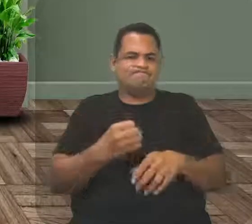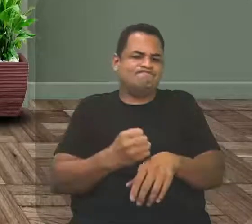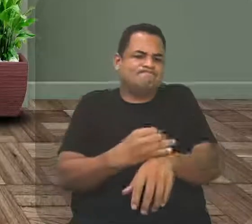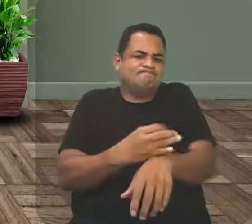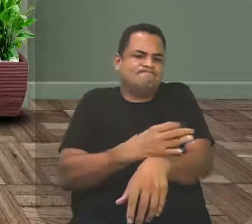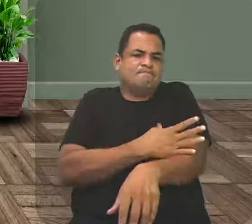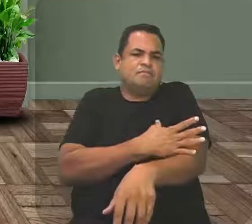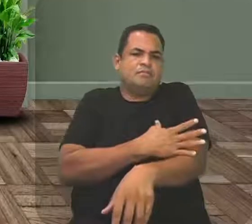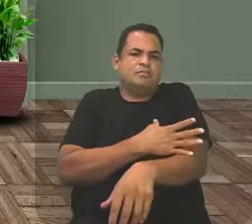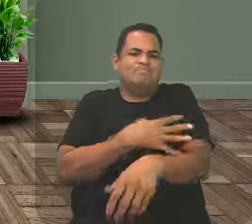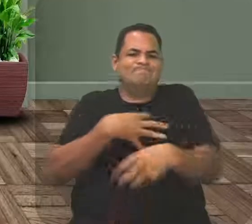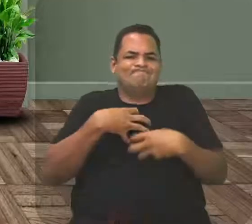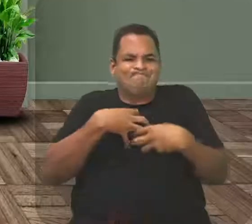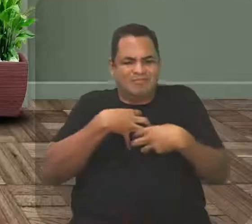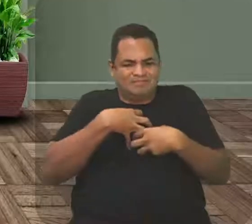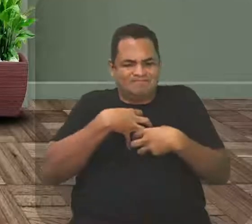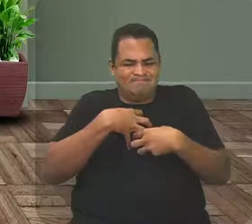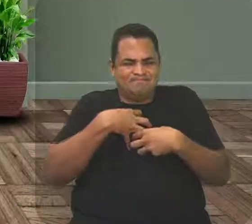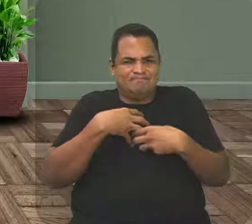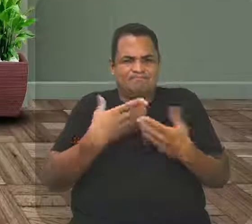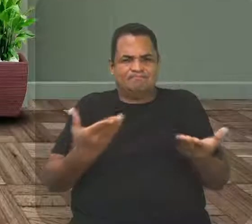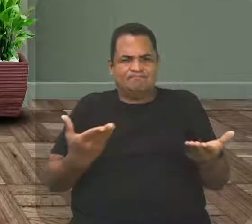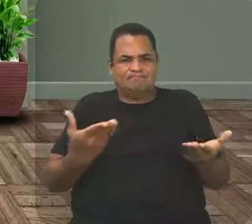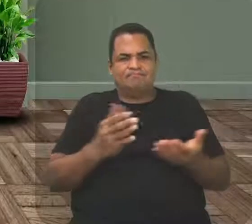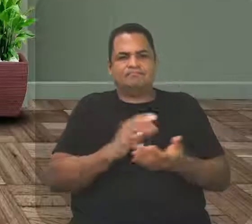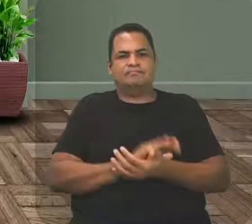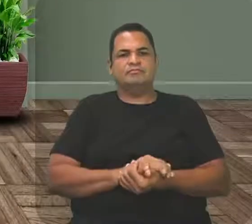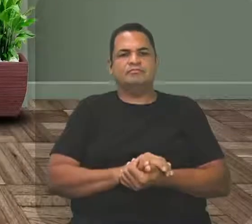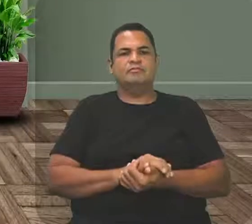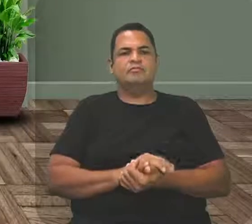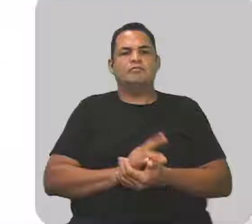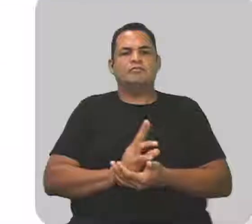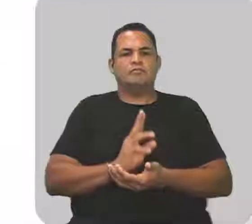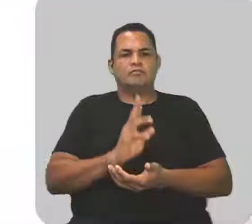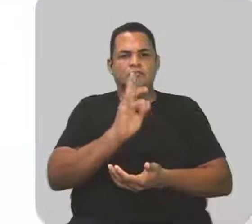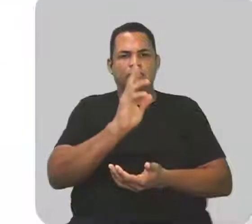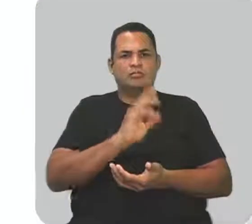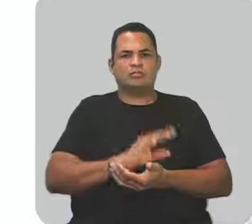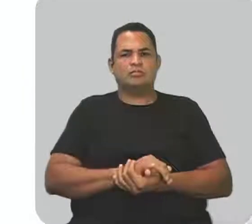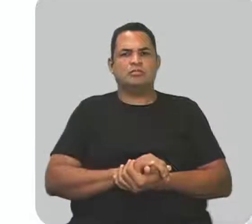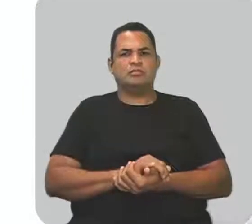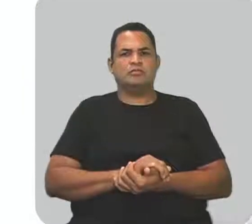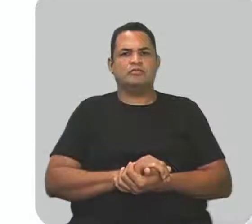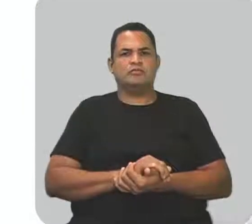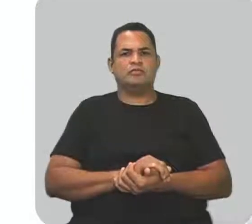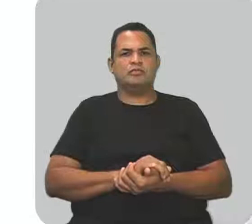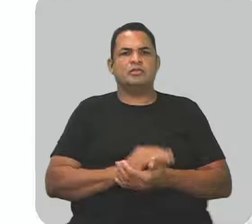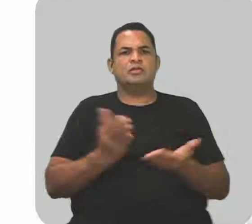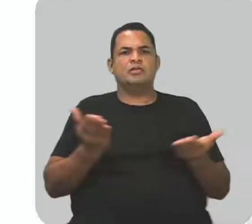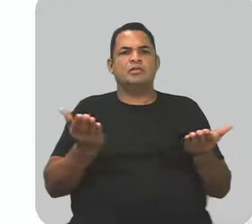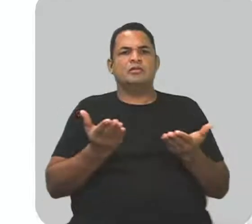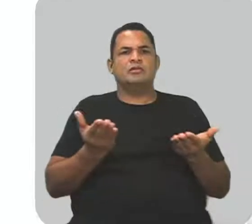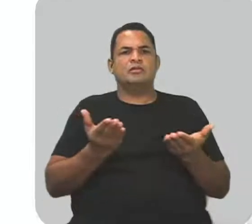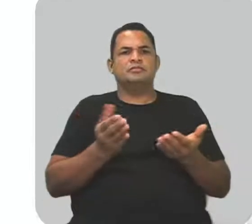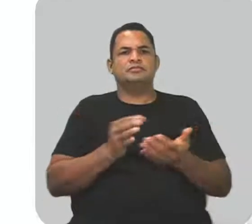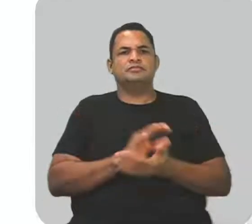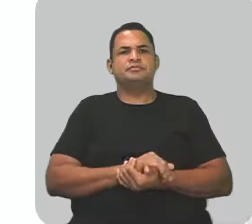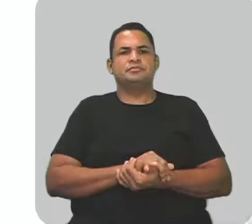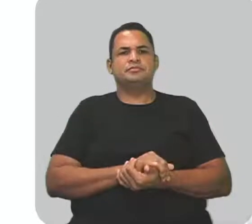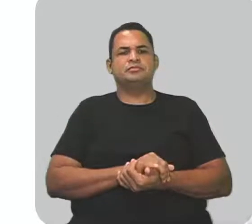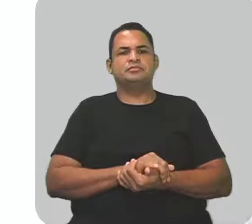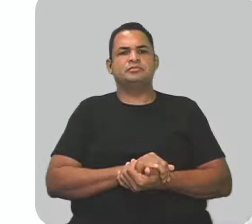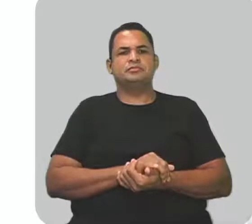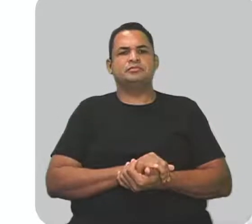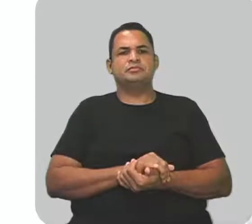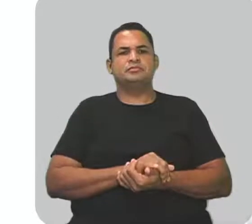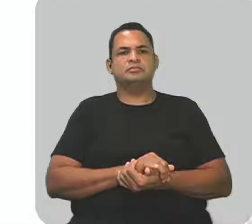precisa mexer com o teu sentimento. É isso? Então, vamos lá. Viu como é bacana, né? E agora, você vai ter aqui